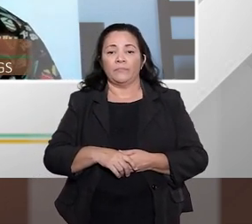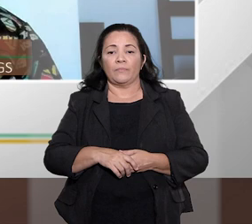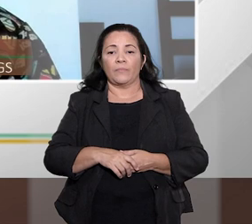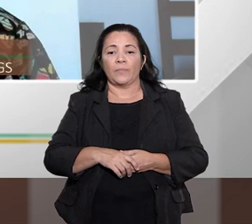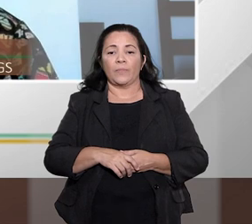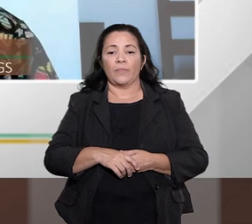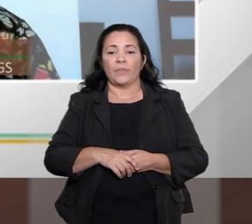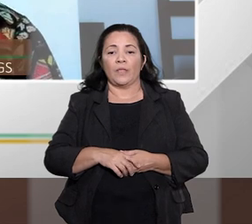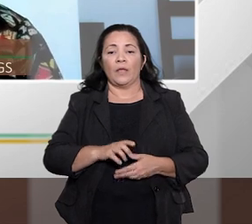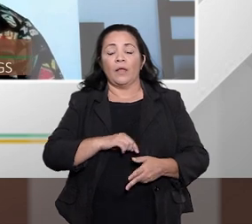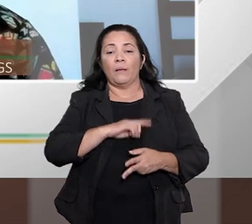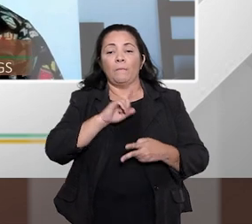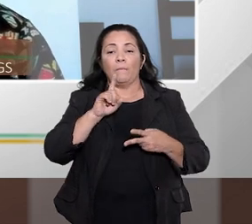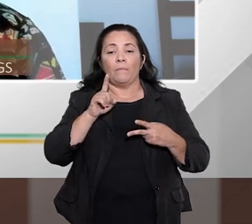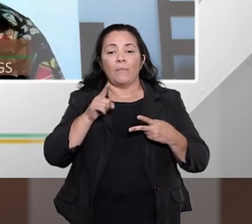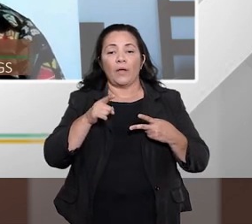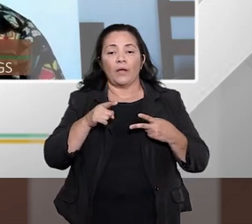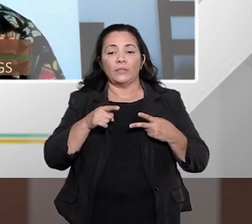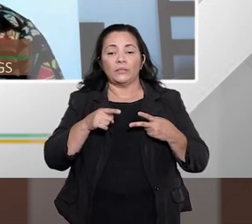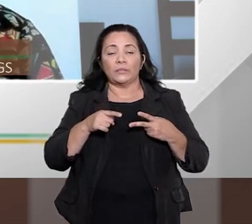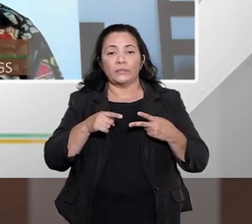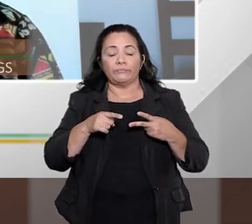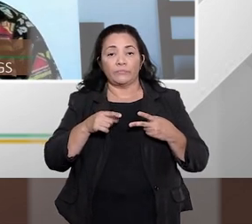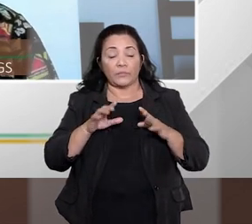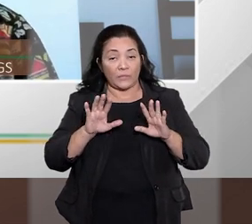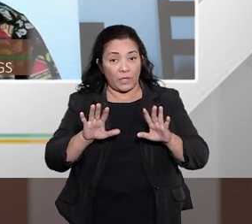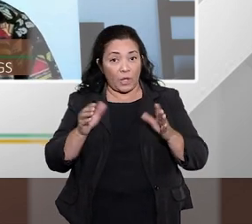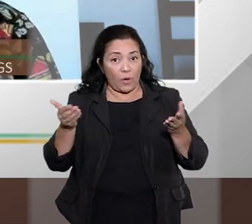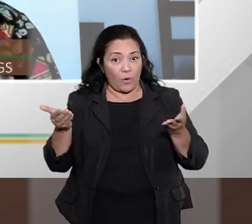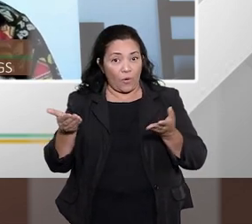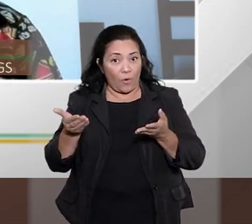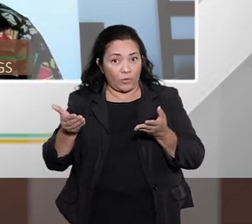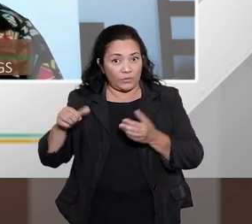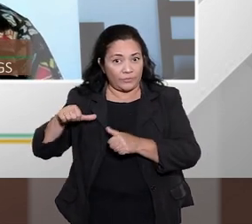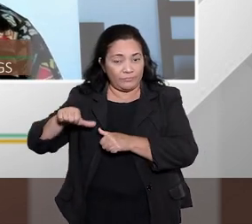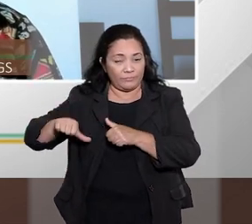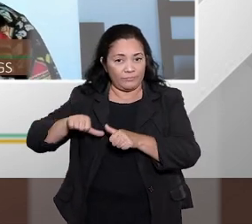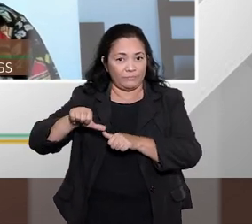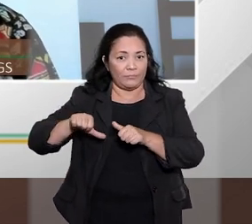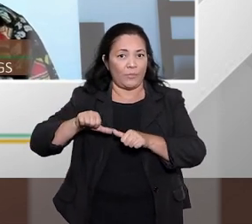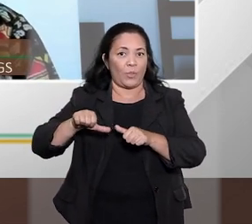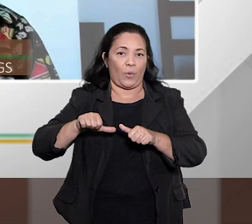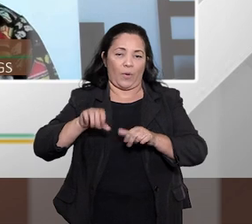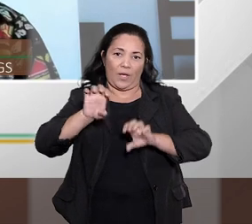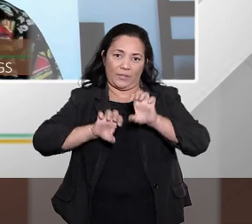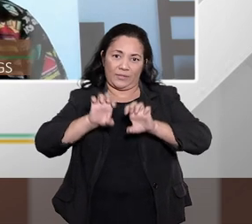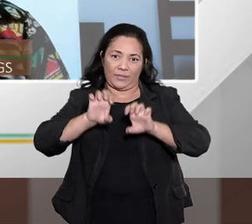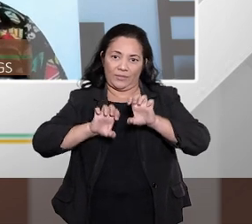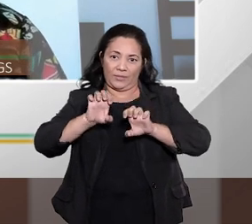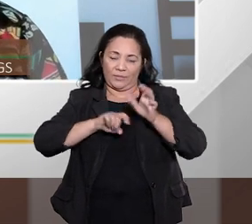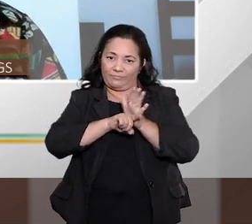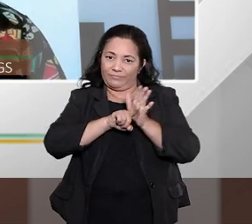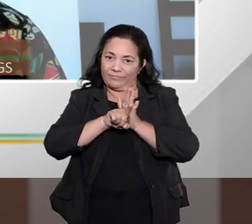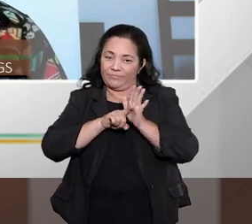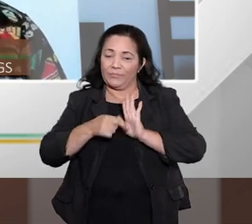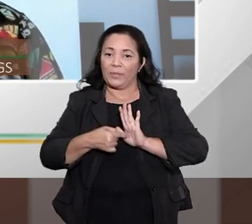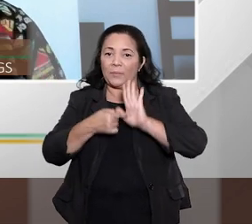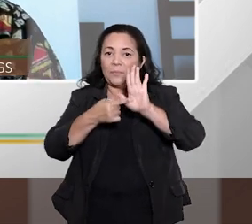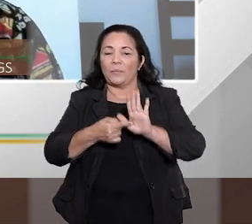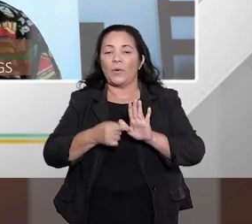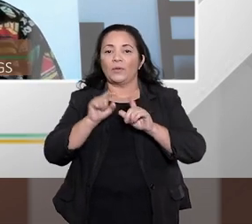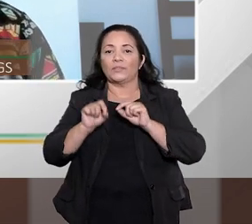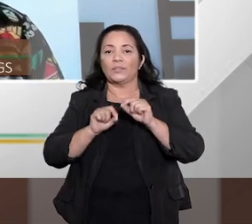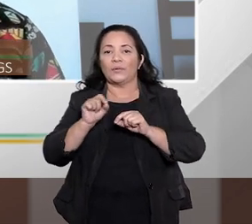terceiro acidente da vida que causava superendividamento agora nas novas estatísticas a maioria dos